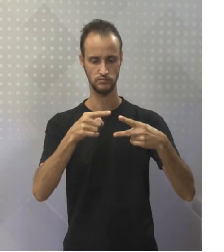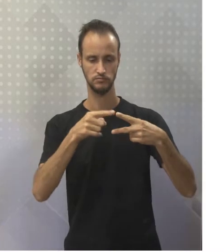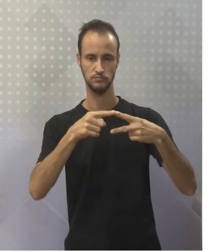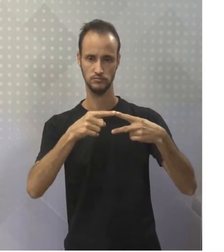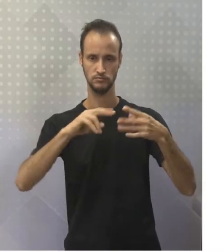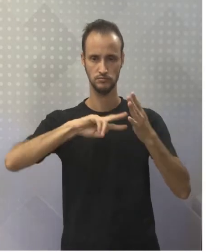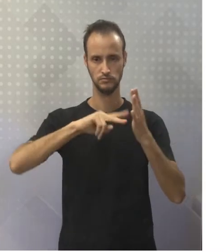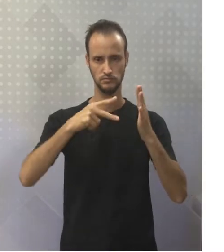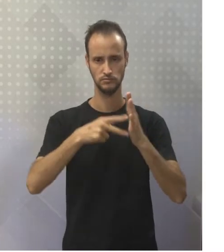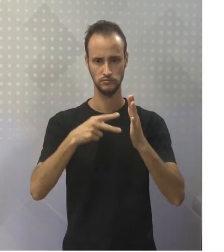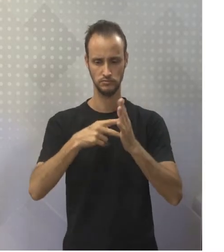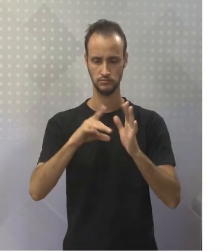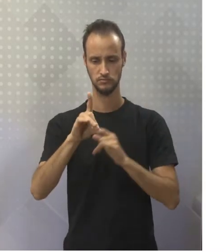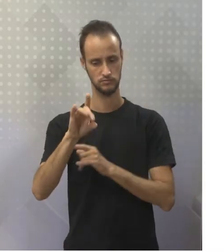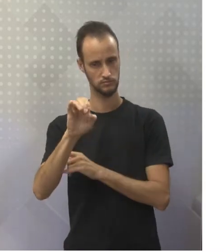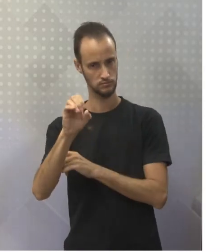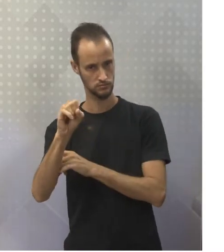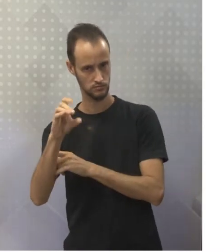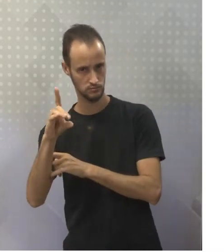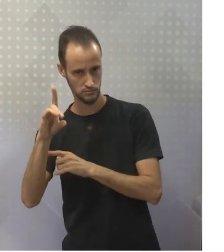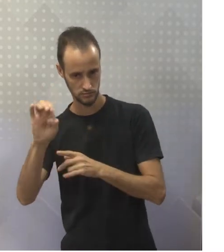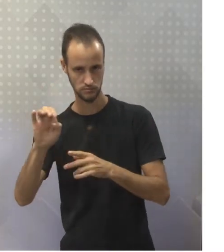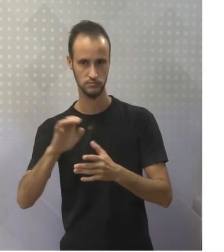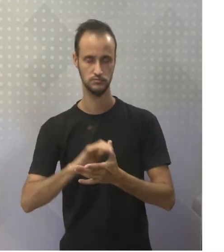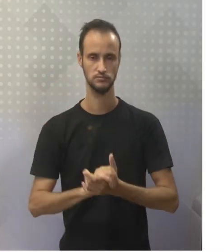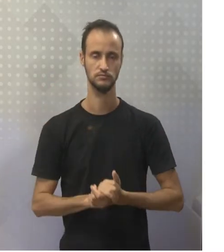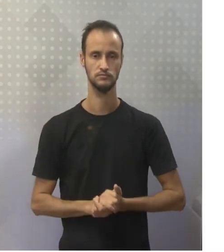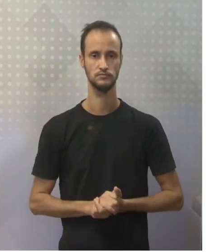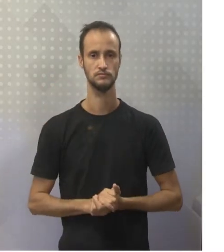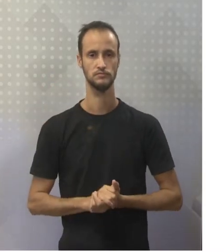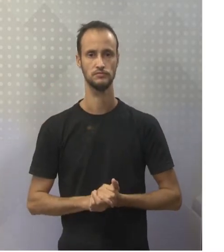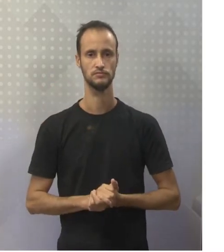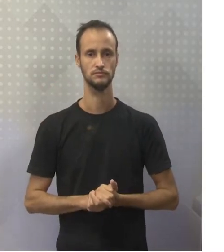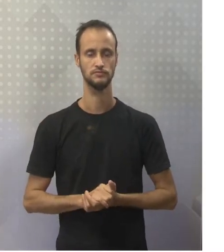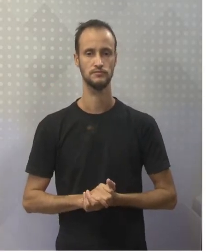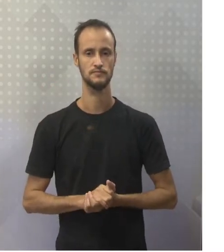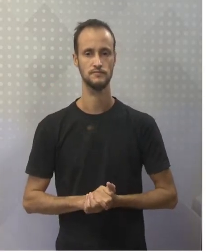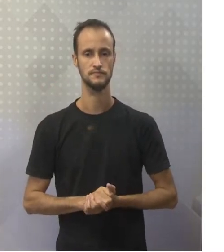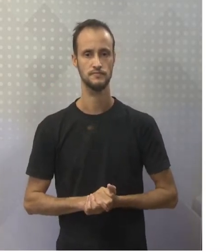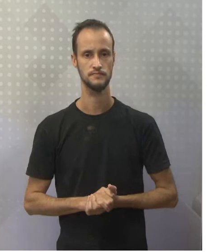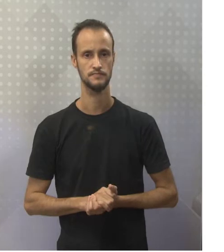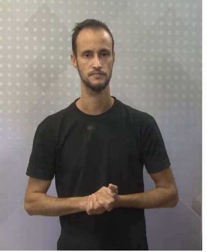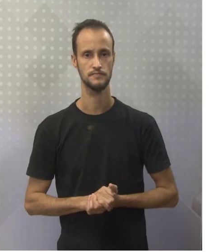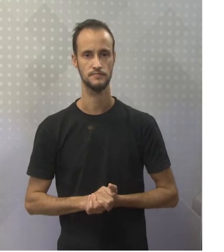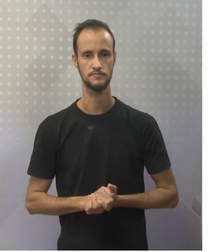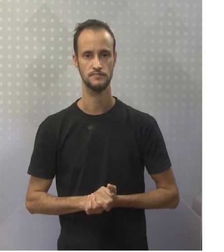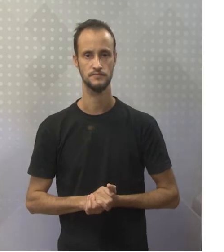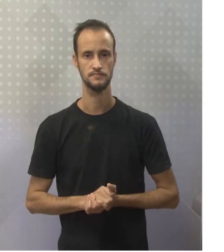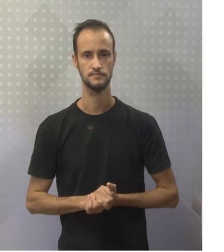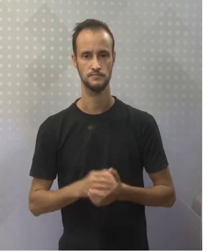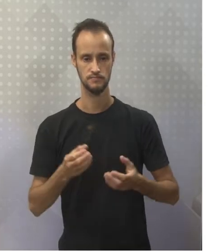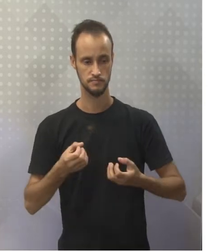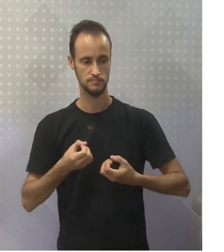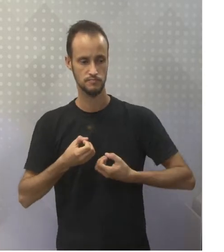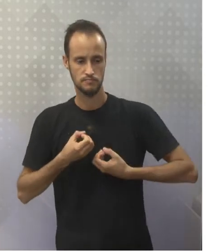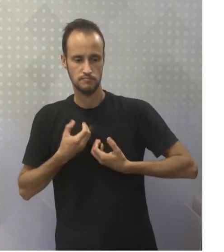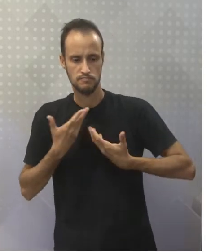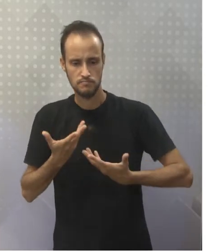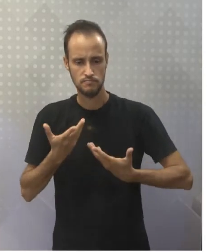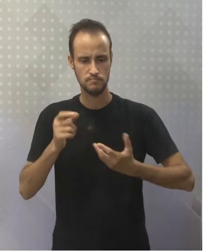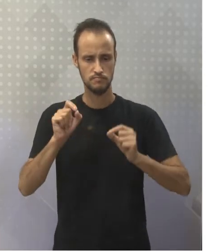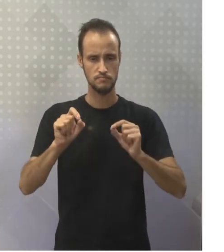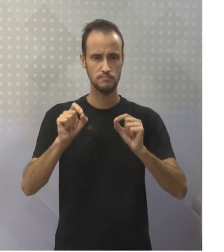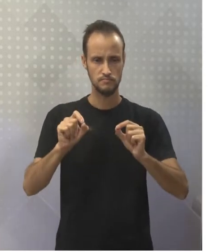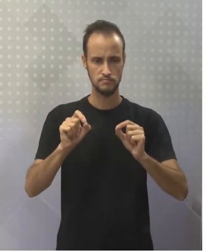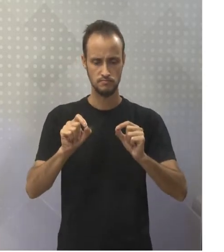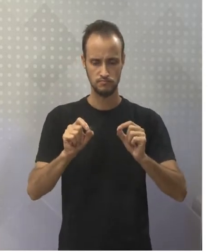desde, né? Então, express, express an exact point in time. Expressa um exato